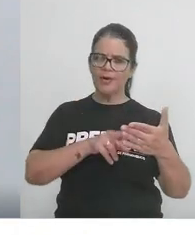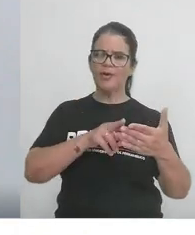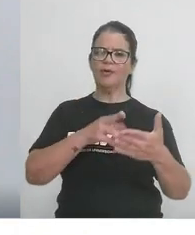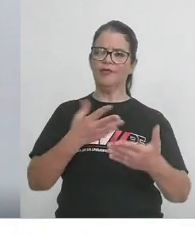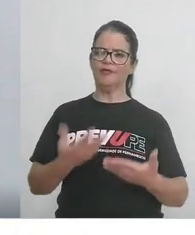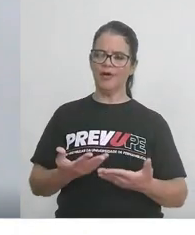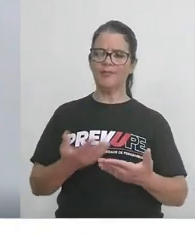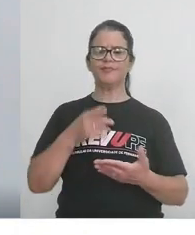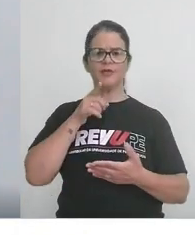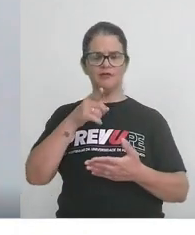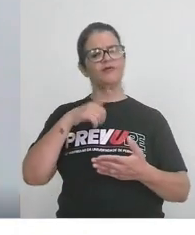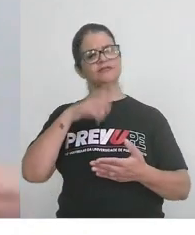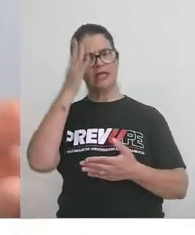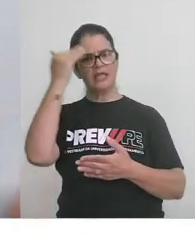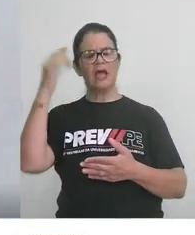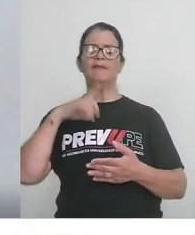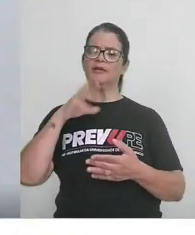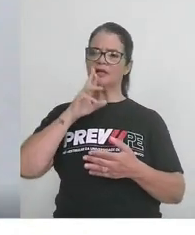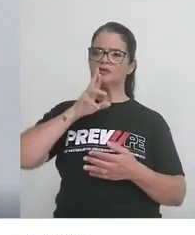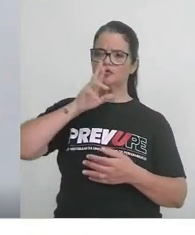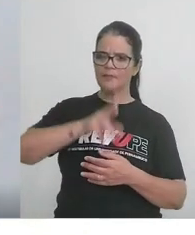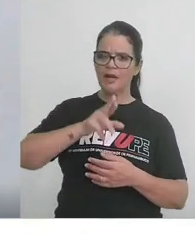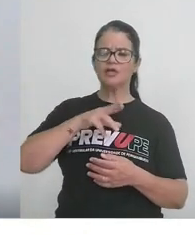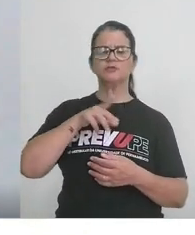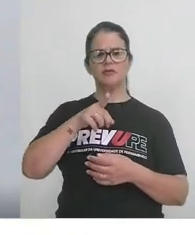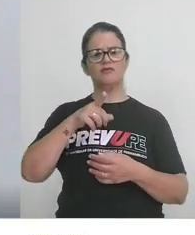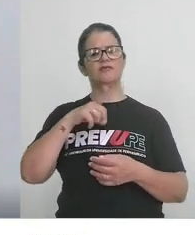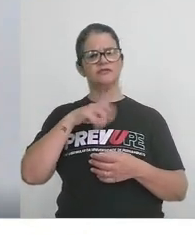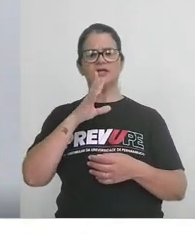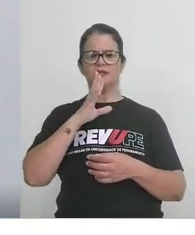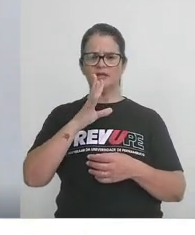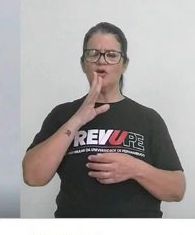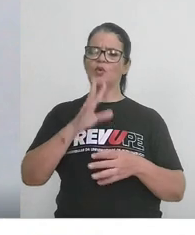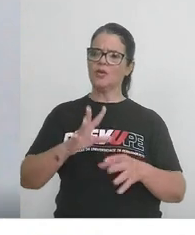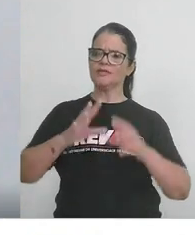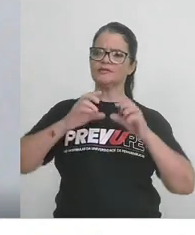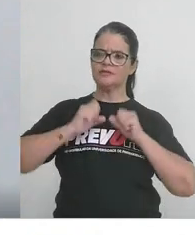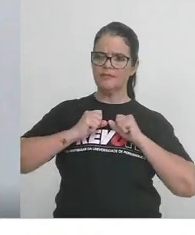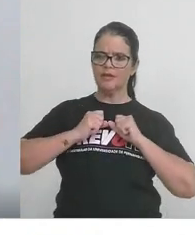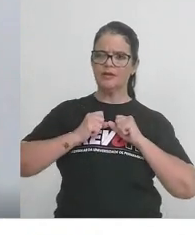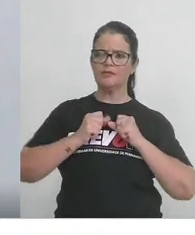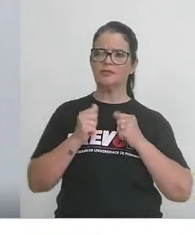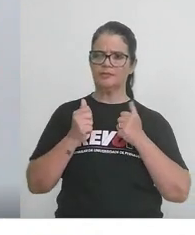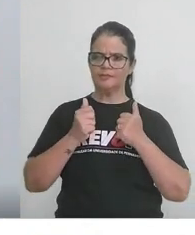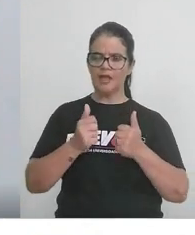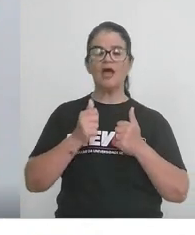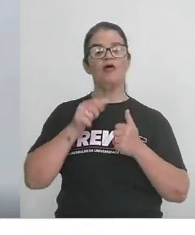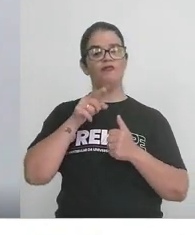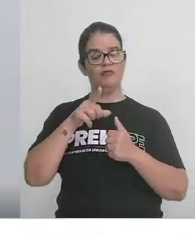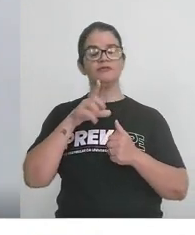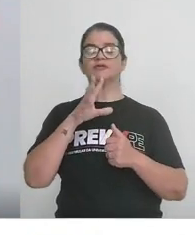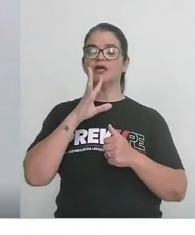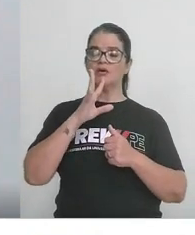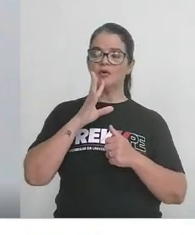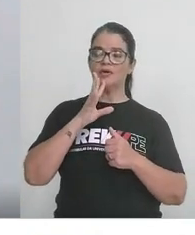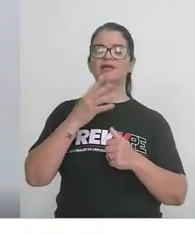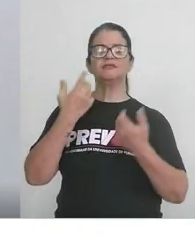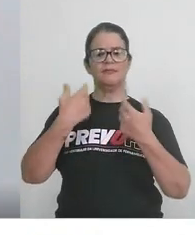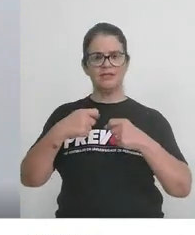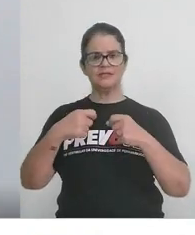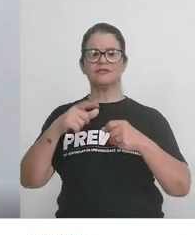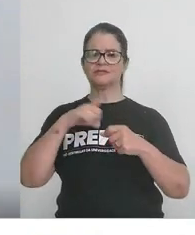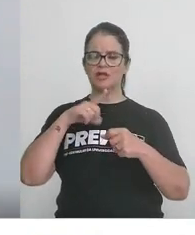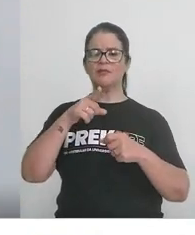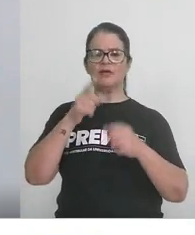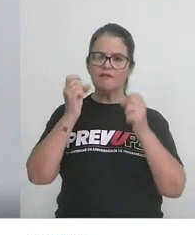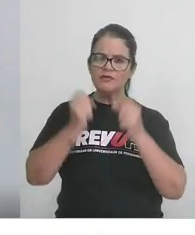você tem habilidades para responder, você tem o conhecimento, tá? Você tem o conhecimento necessário